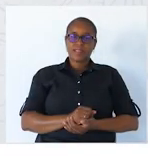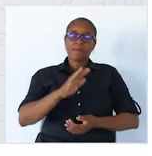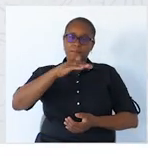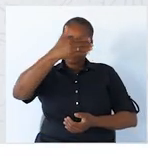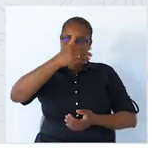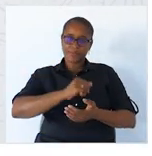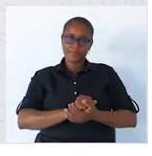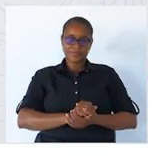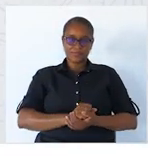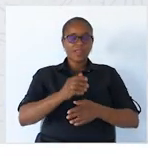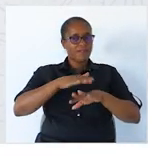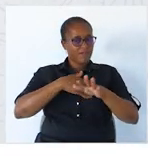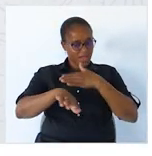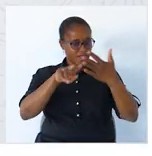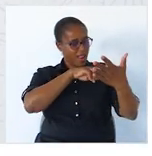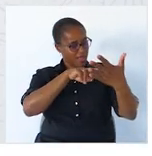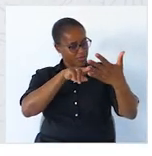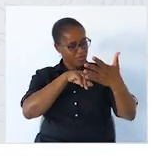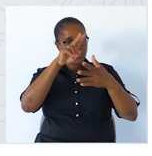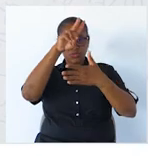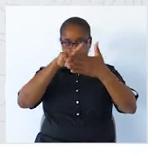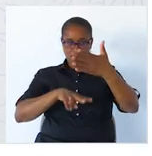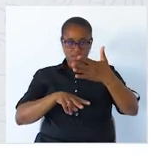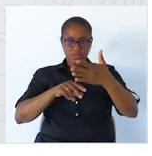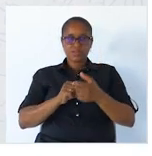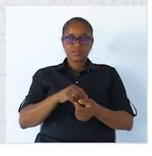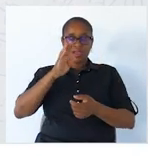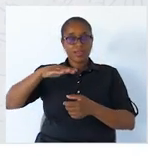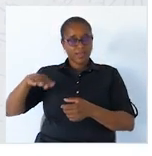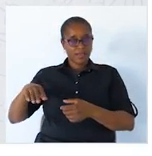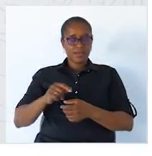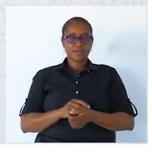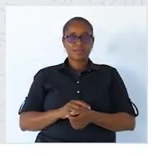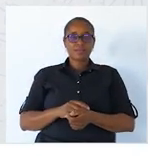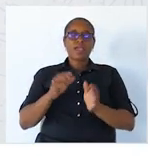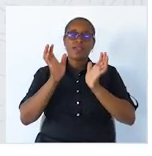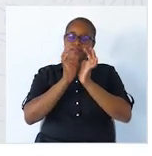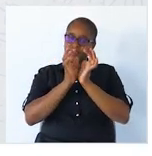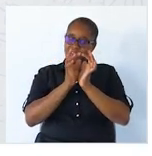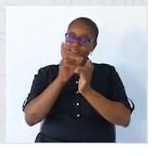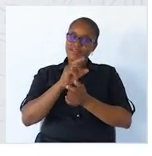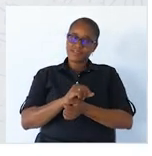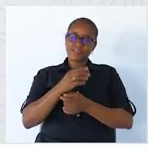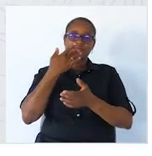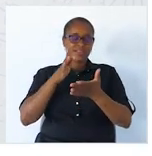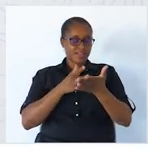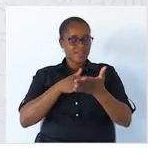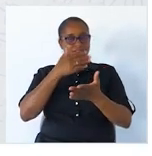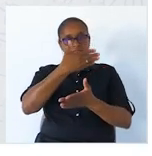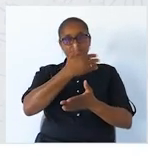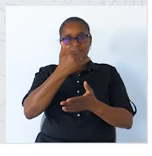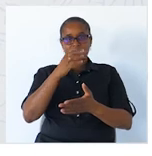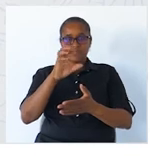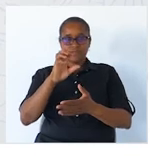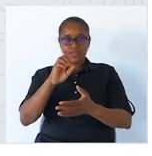Primeiro, faz a leitura do texto A Criança e a Internet, página 120,